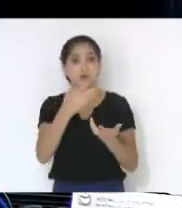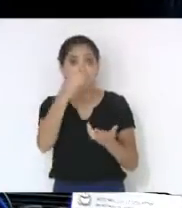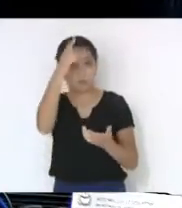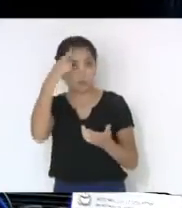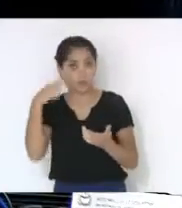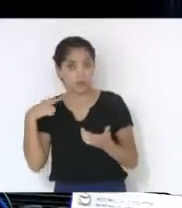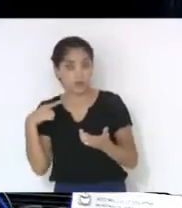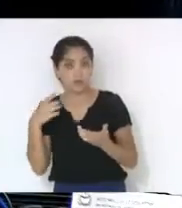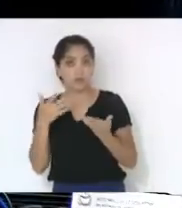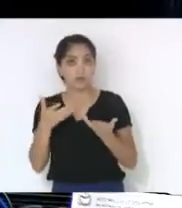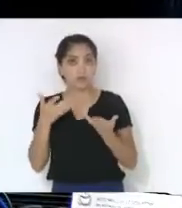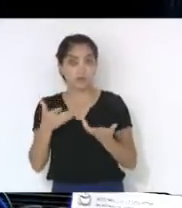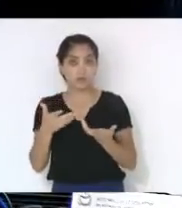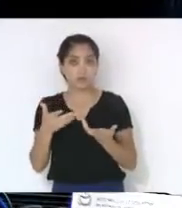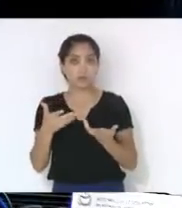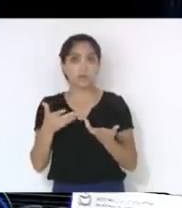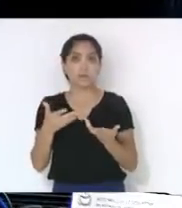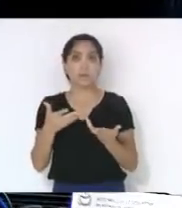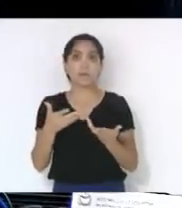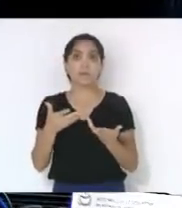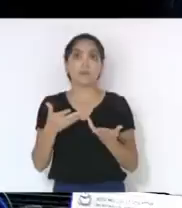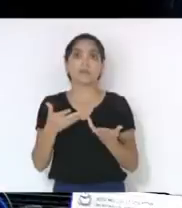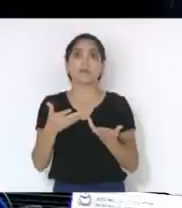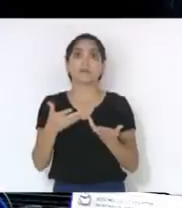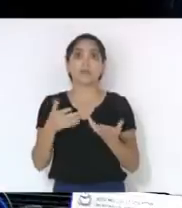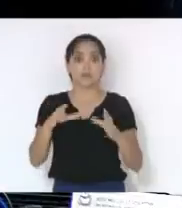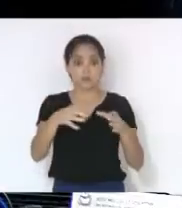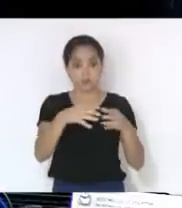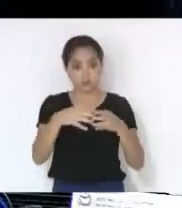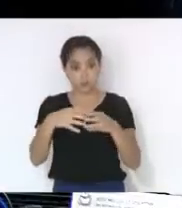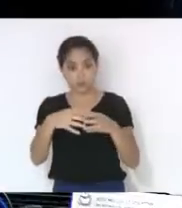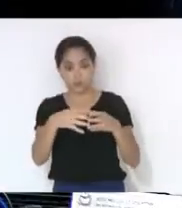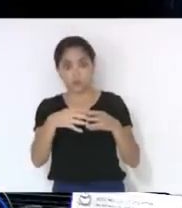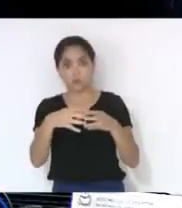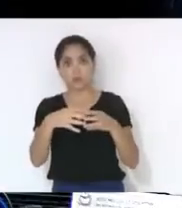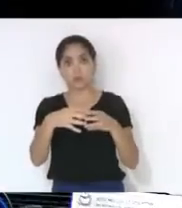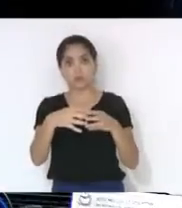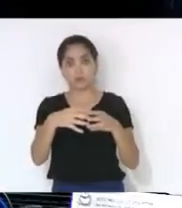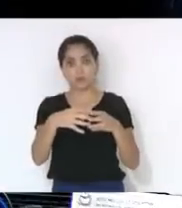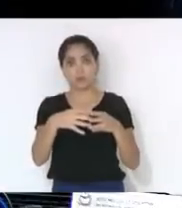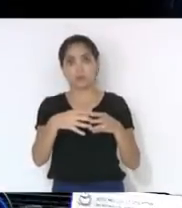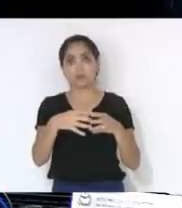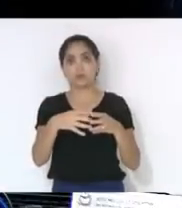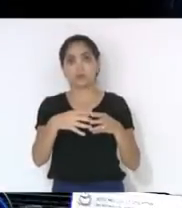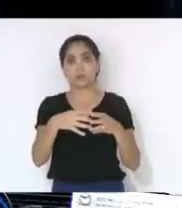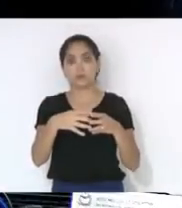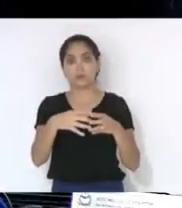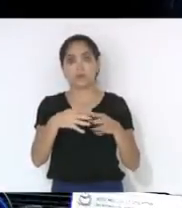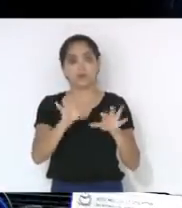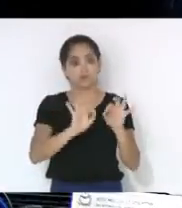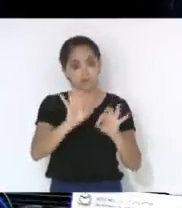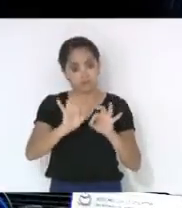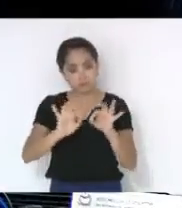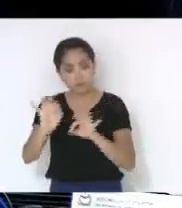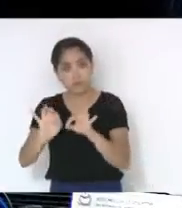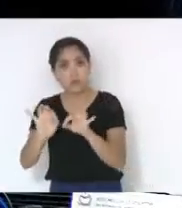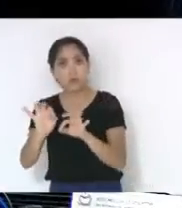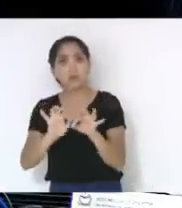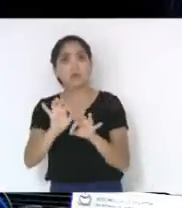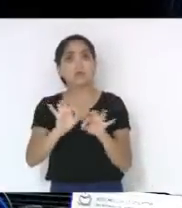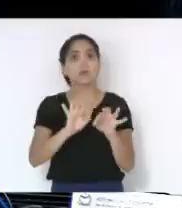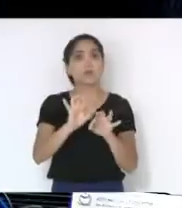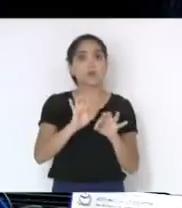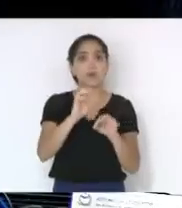exatamente isso, que a classe se organize dando três